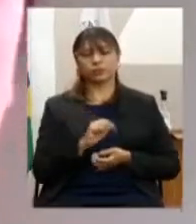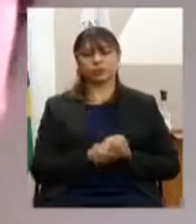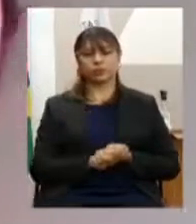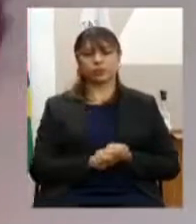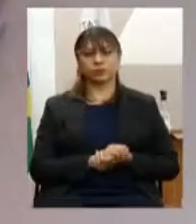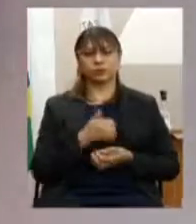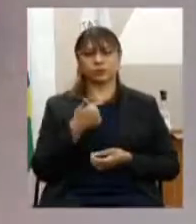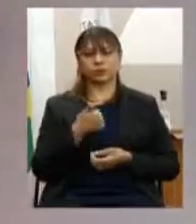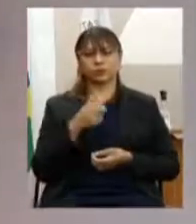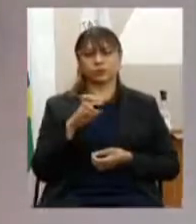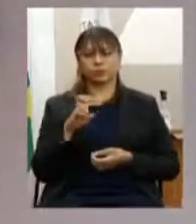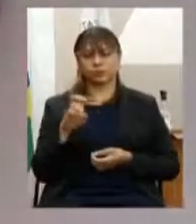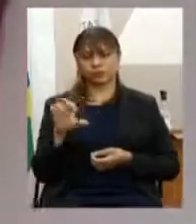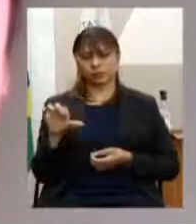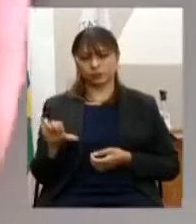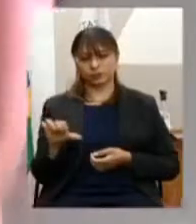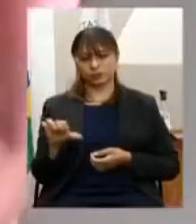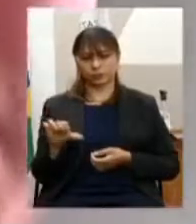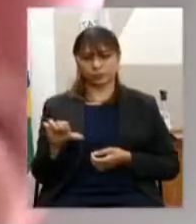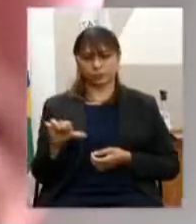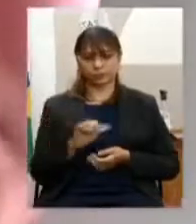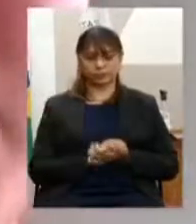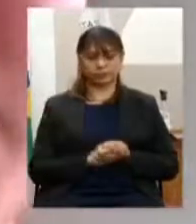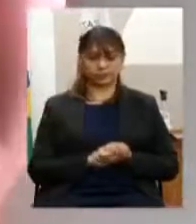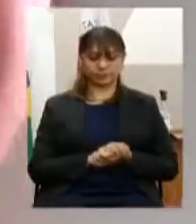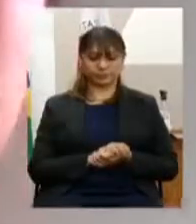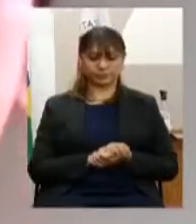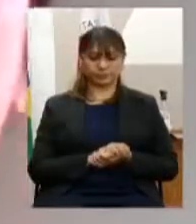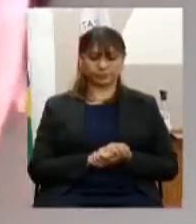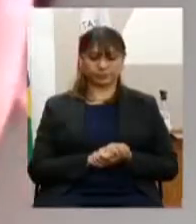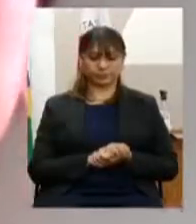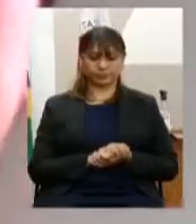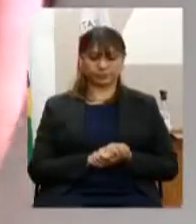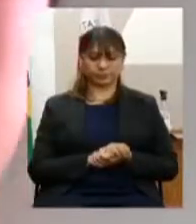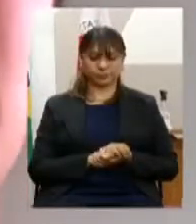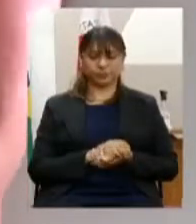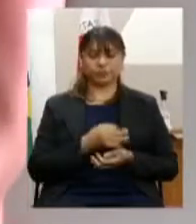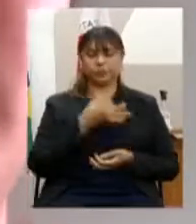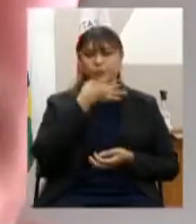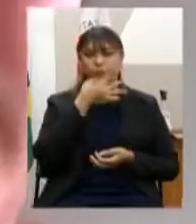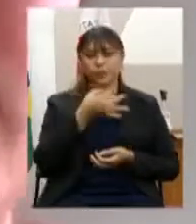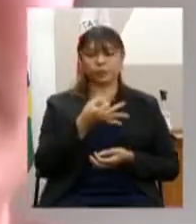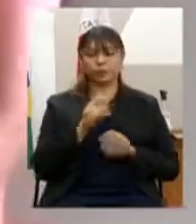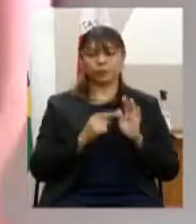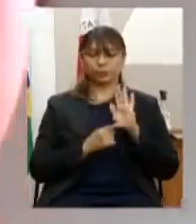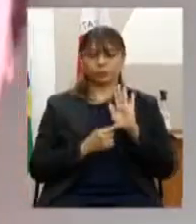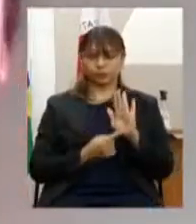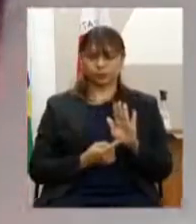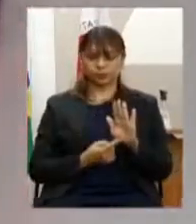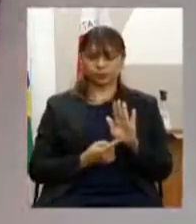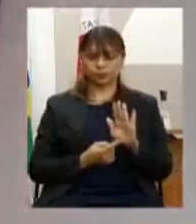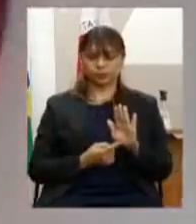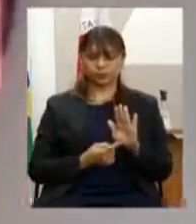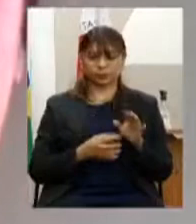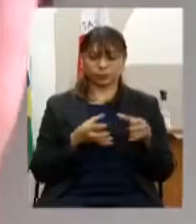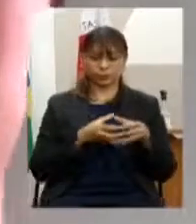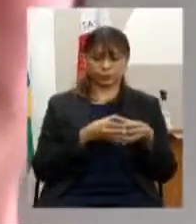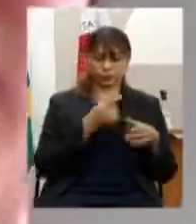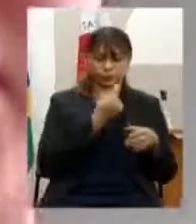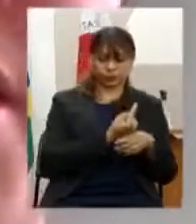e 159 atenção primária saúde sugestões apresentadas no subgrupo 1